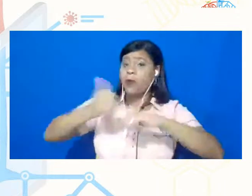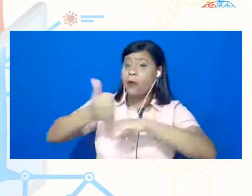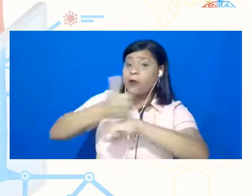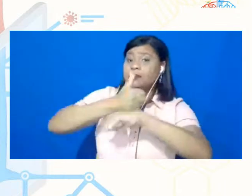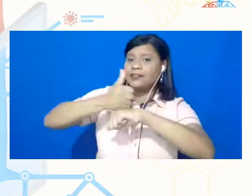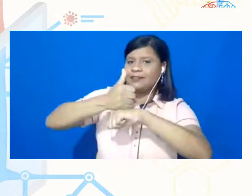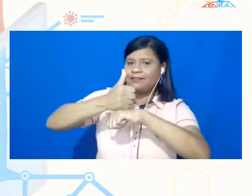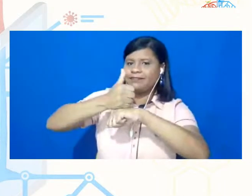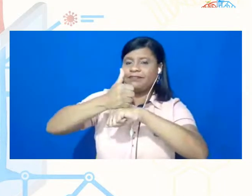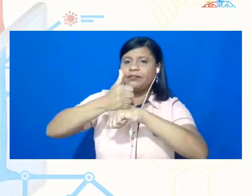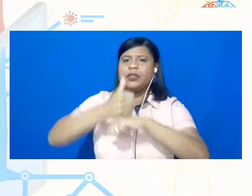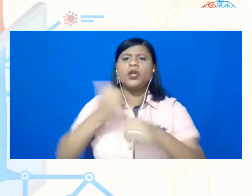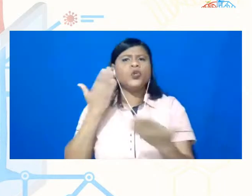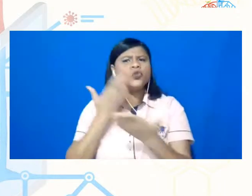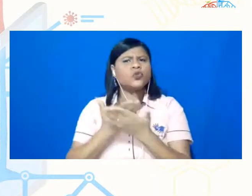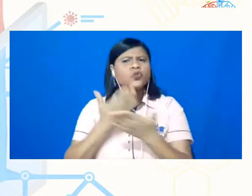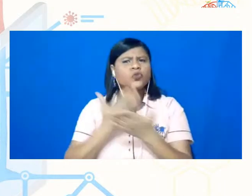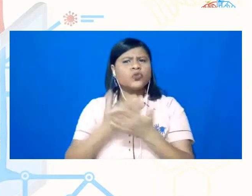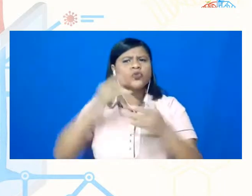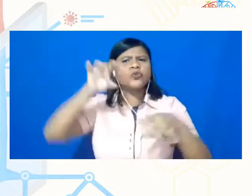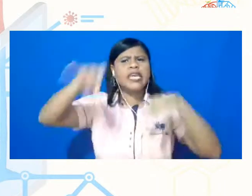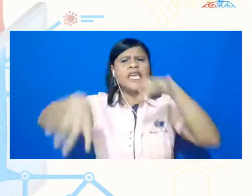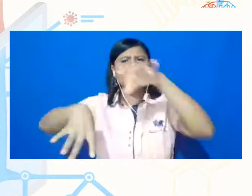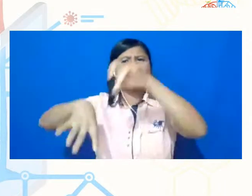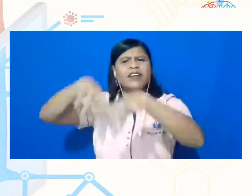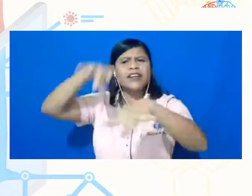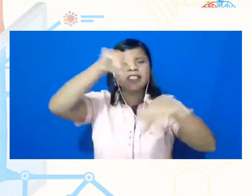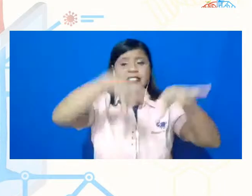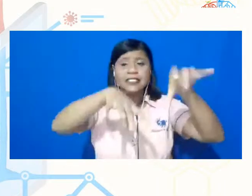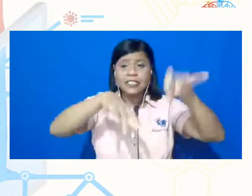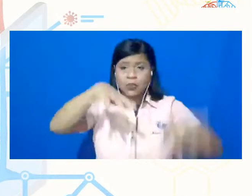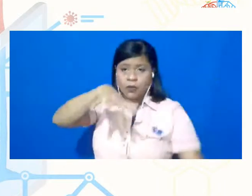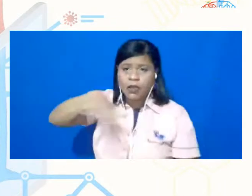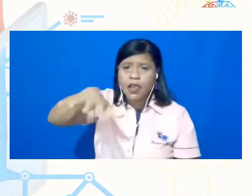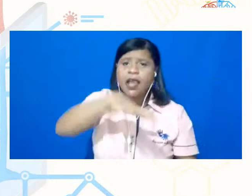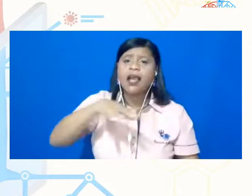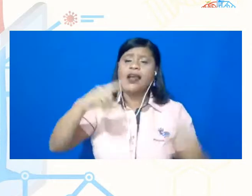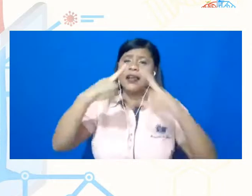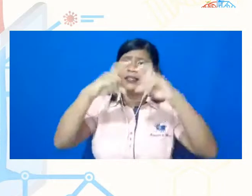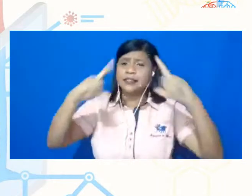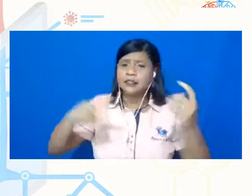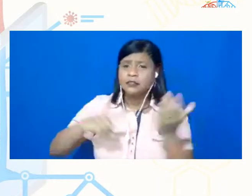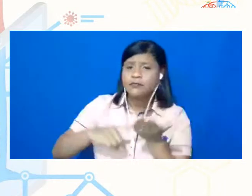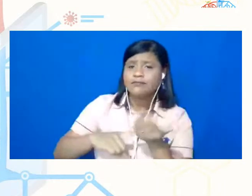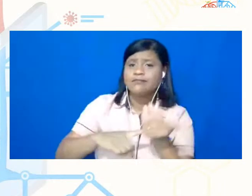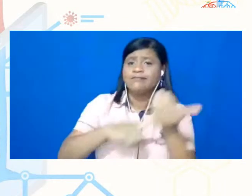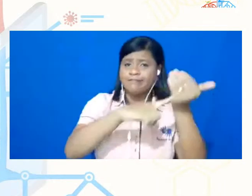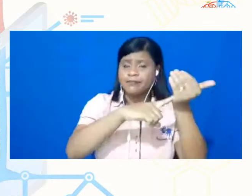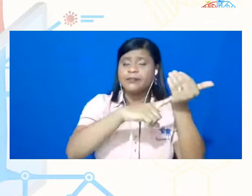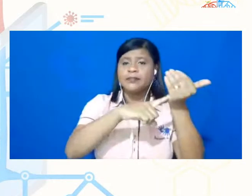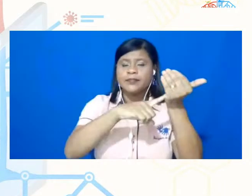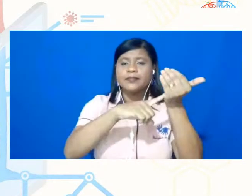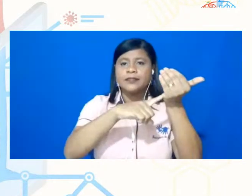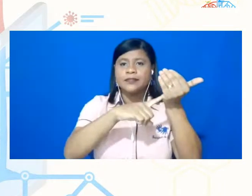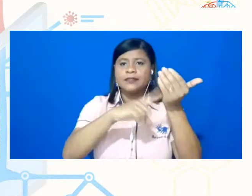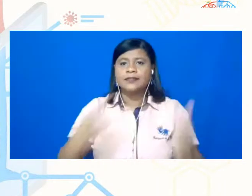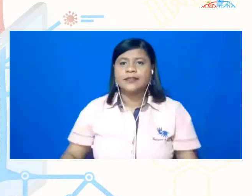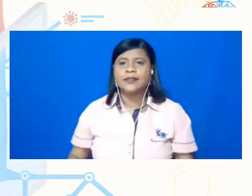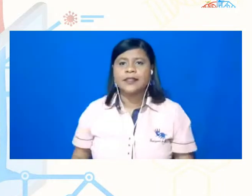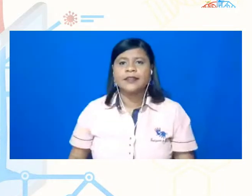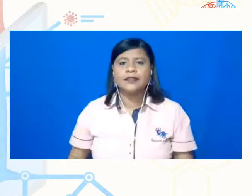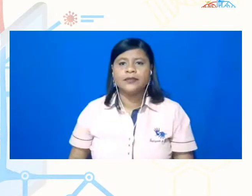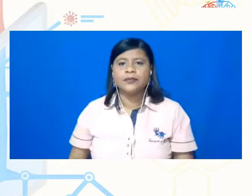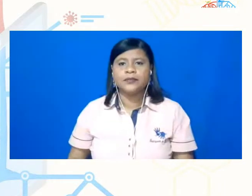estudos sobre evasão nas áreas científicas e tecnológicas, né, que é uma questão